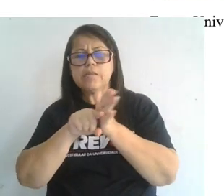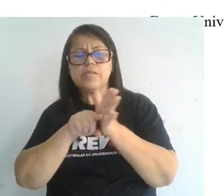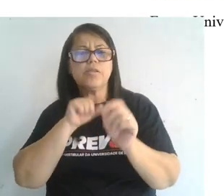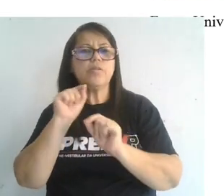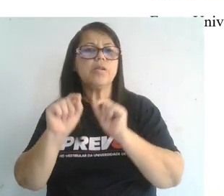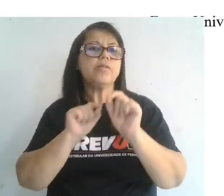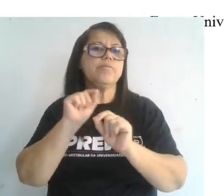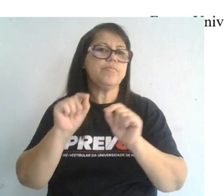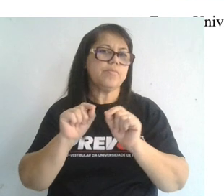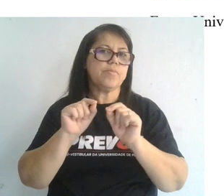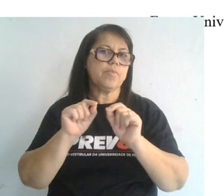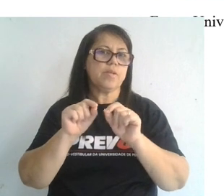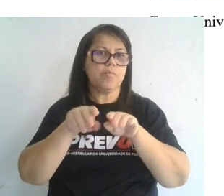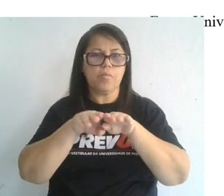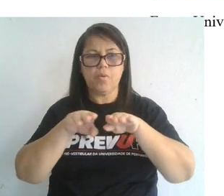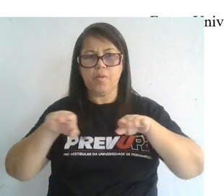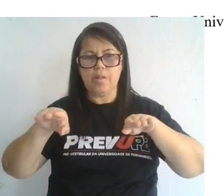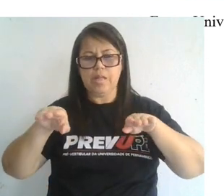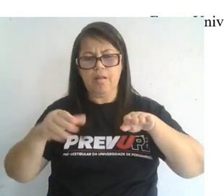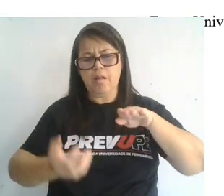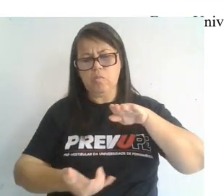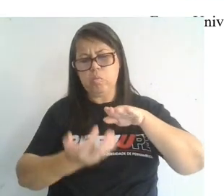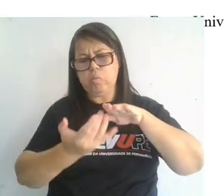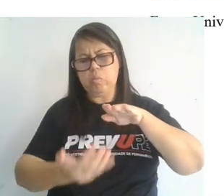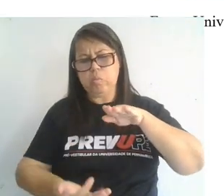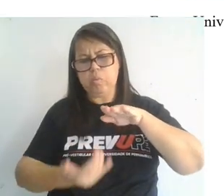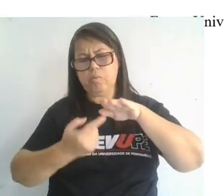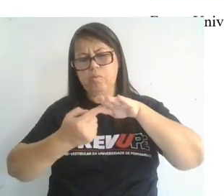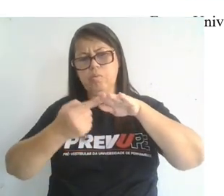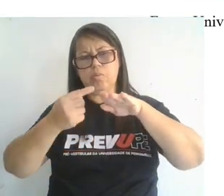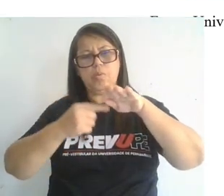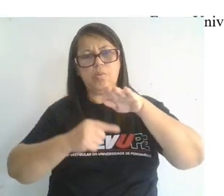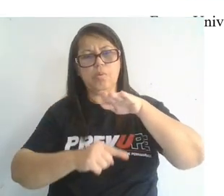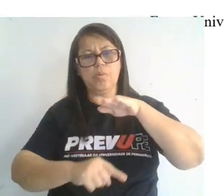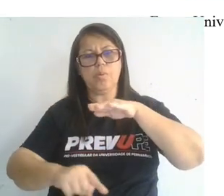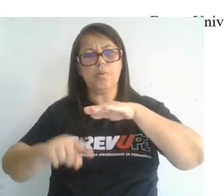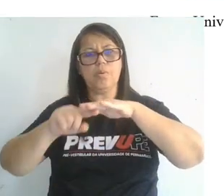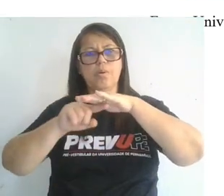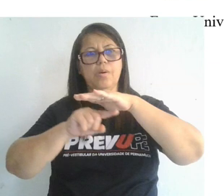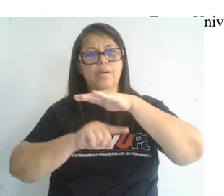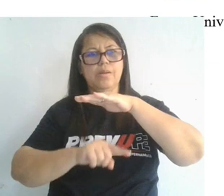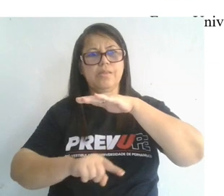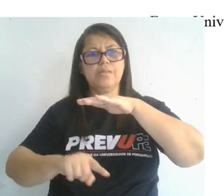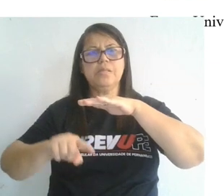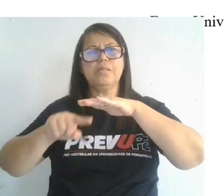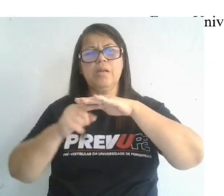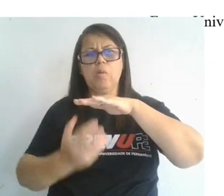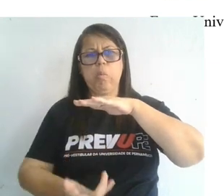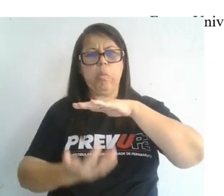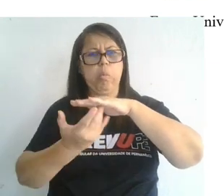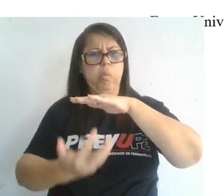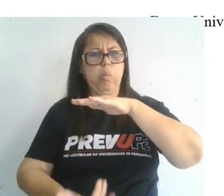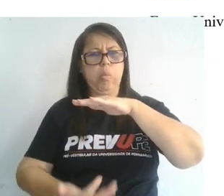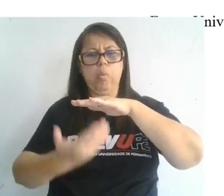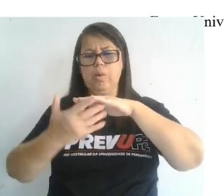pelas correntes de convecção, como se fosse uma chaleira fervendo. O material quente, olha, começa a aquecer essa rocha